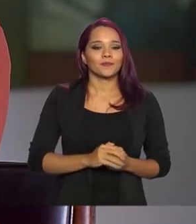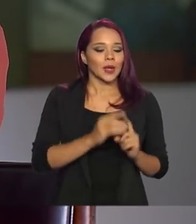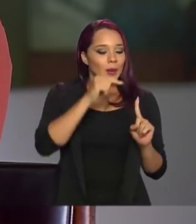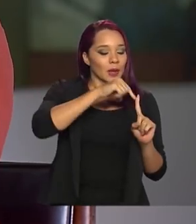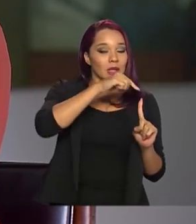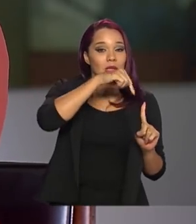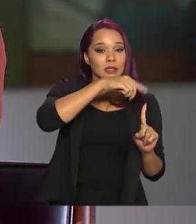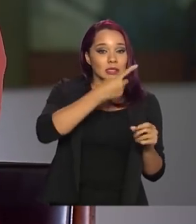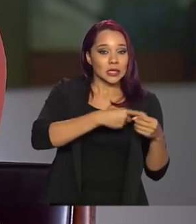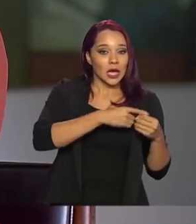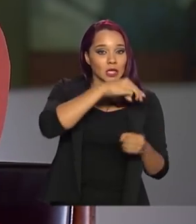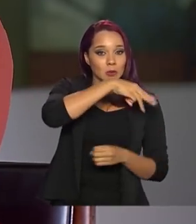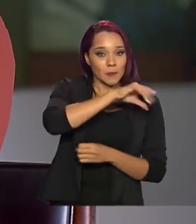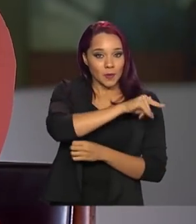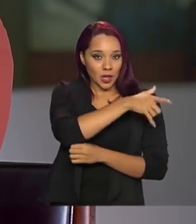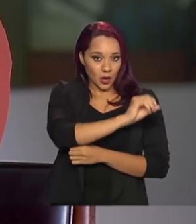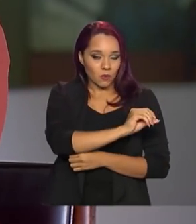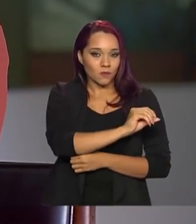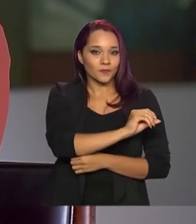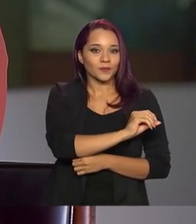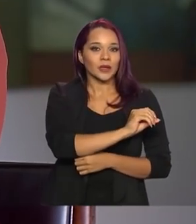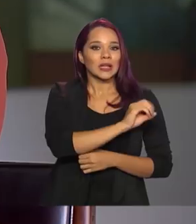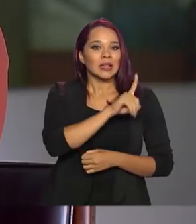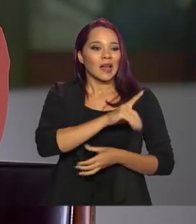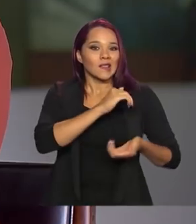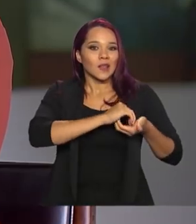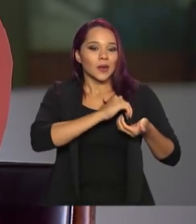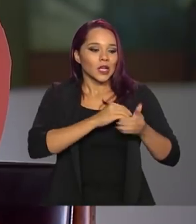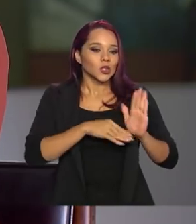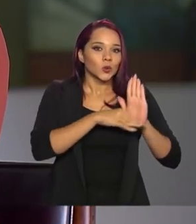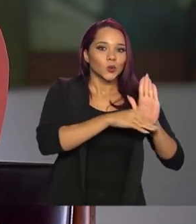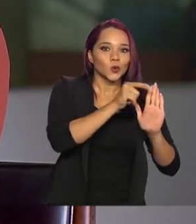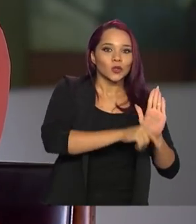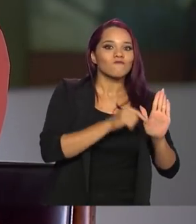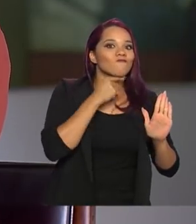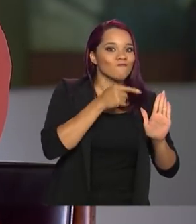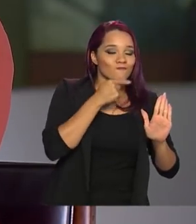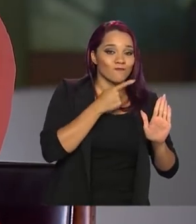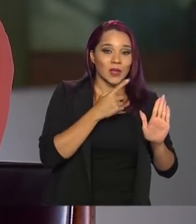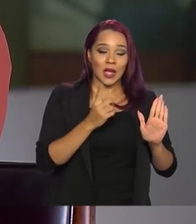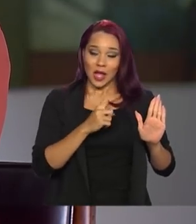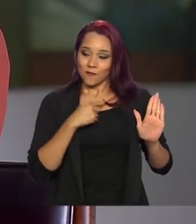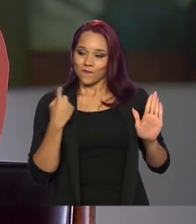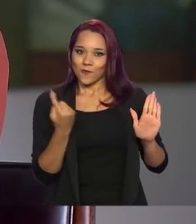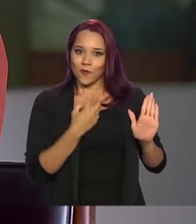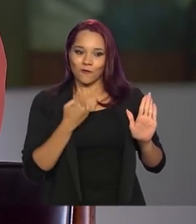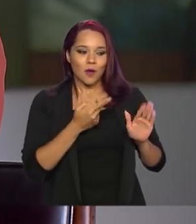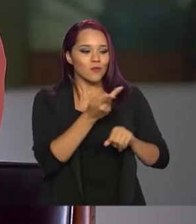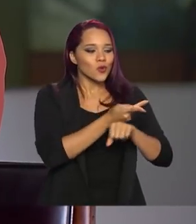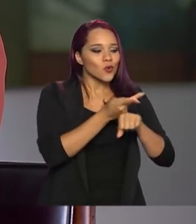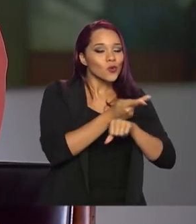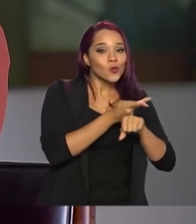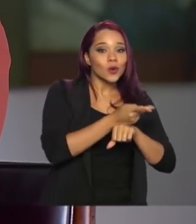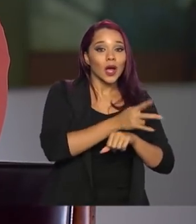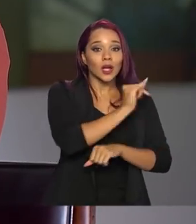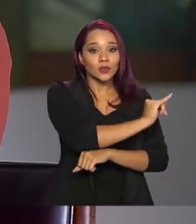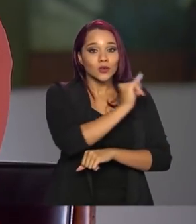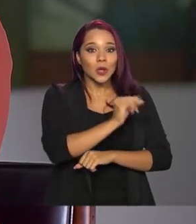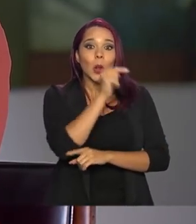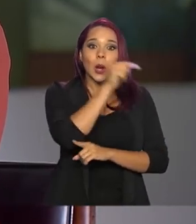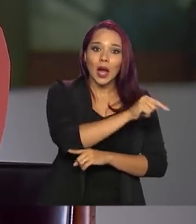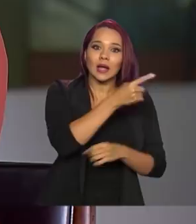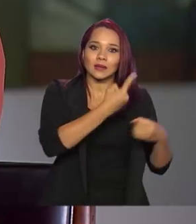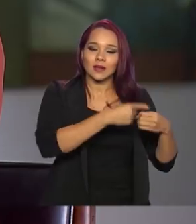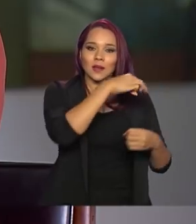de Milão. Por exemplo, Milão. O Itamaraty não consegue atender. Aí nós vamos buscar uma instituição lá em